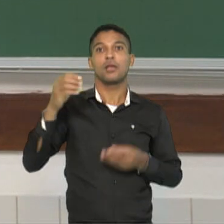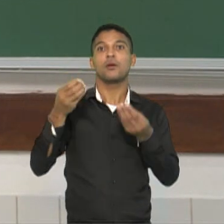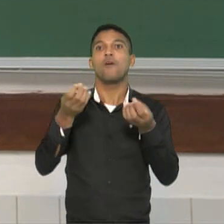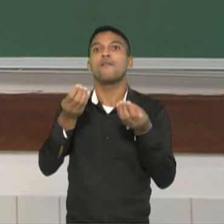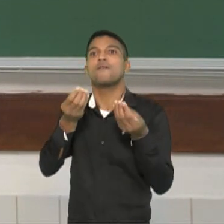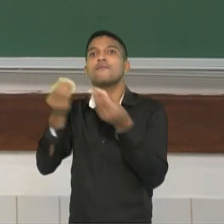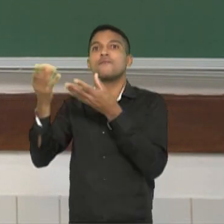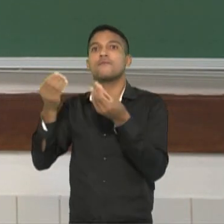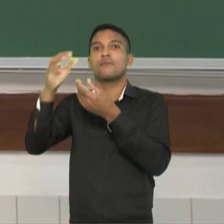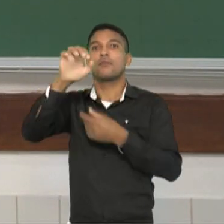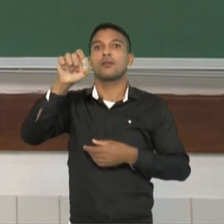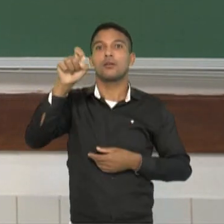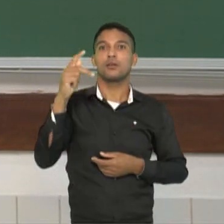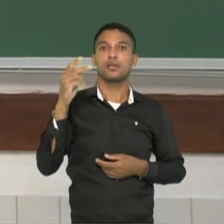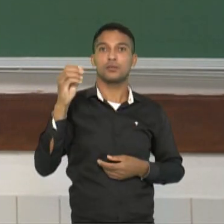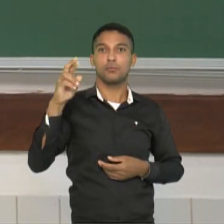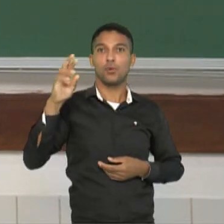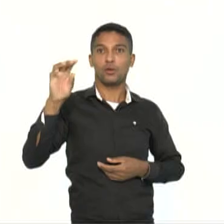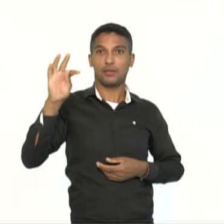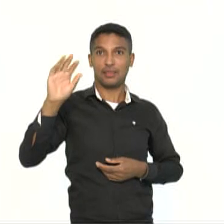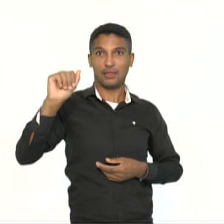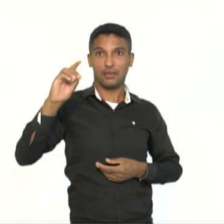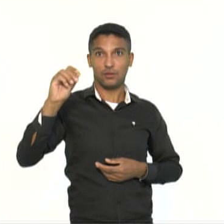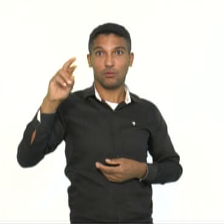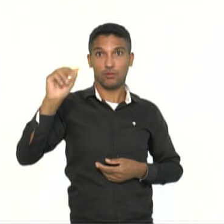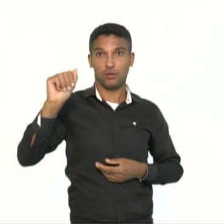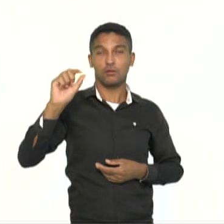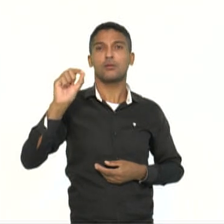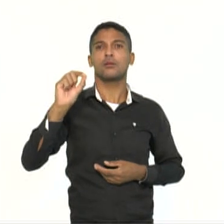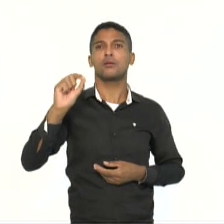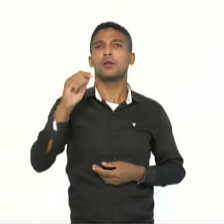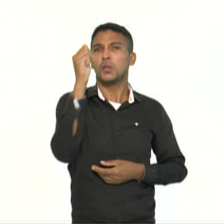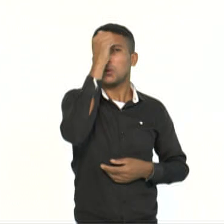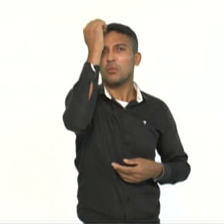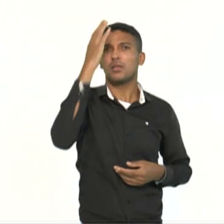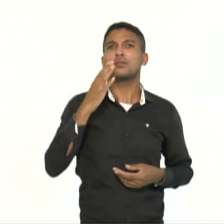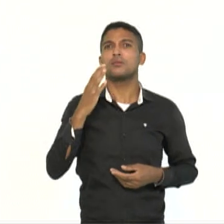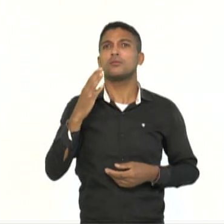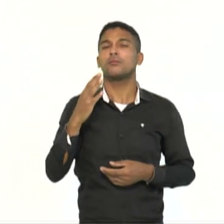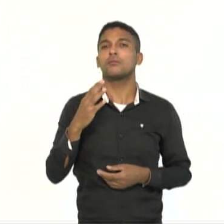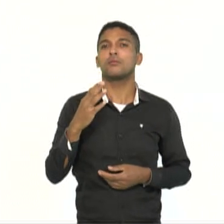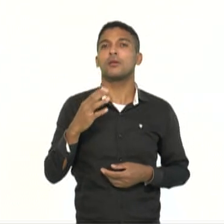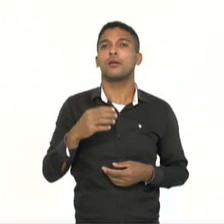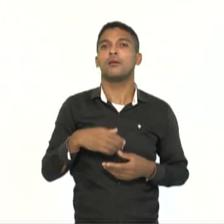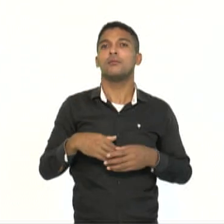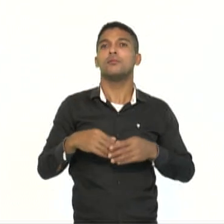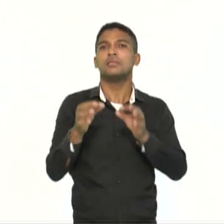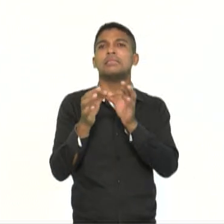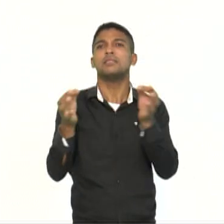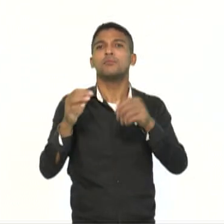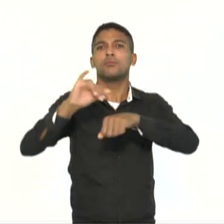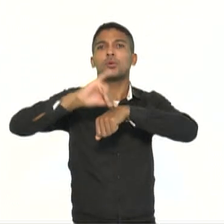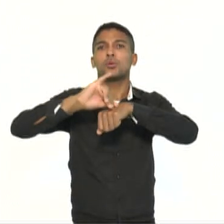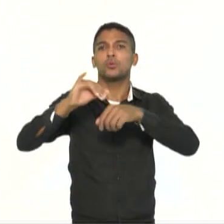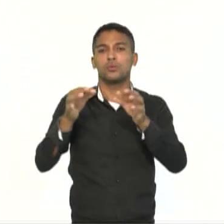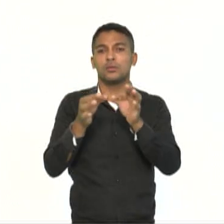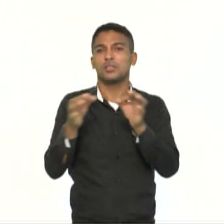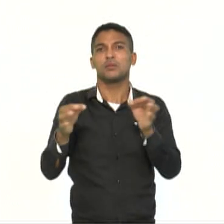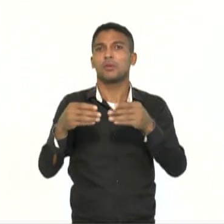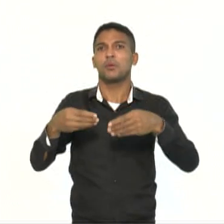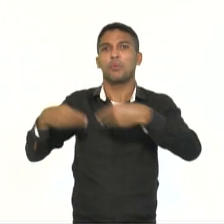internacional. Então, percebemos que a industrialização possui diversas características que